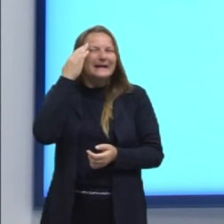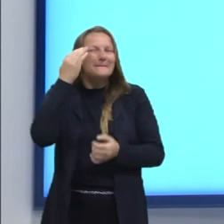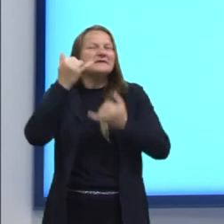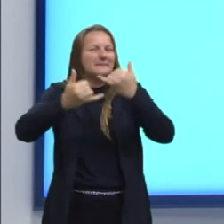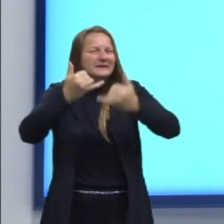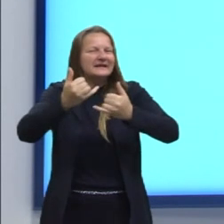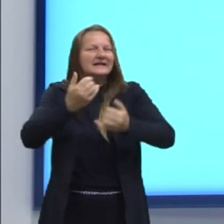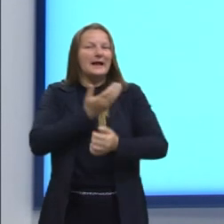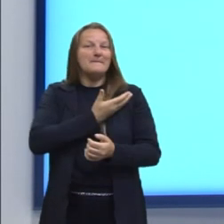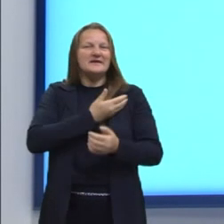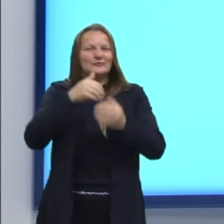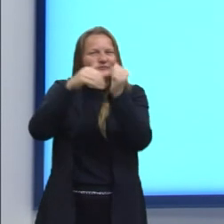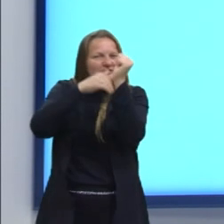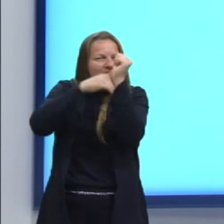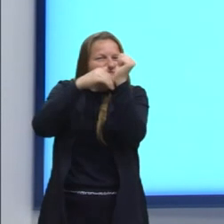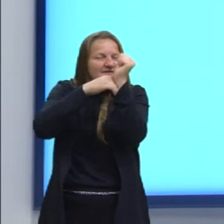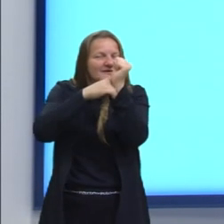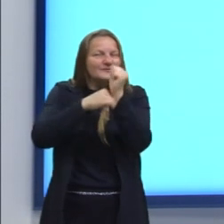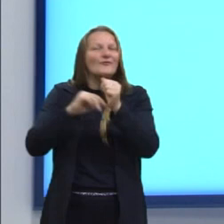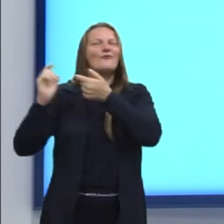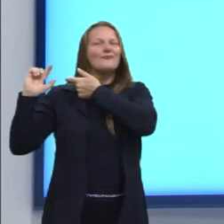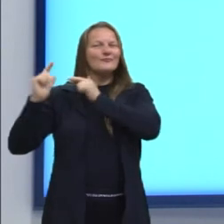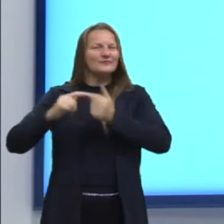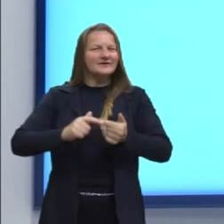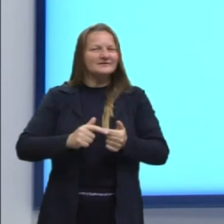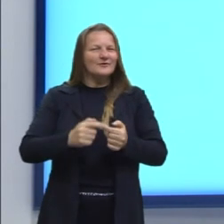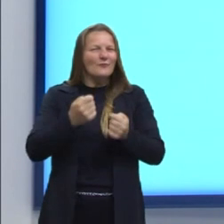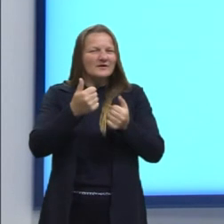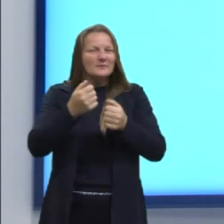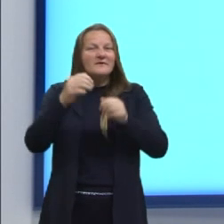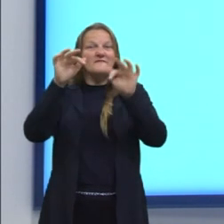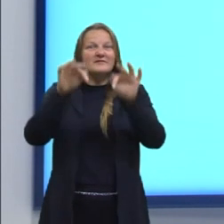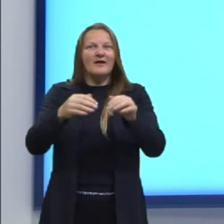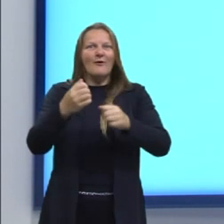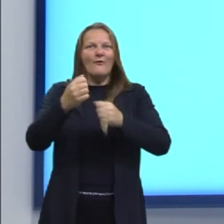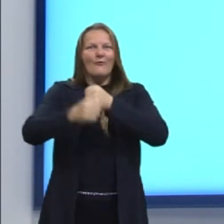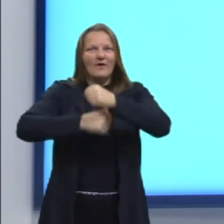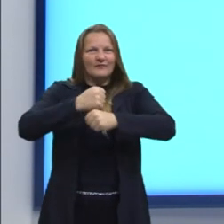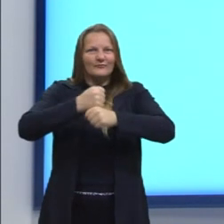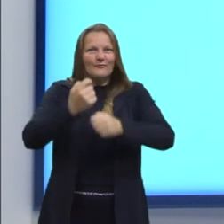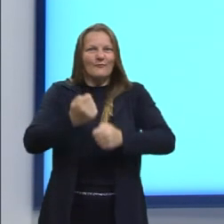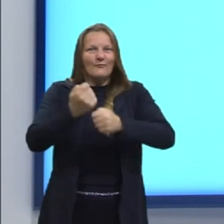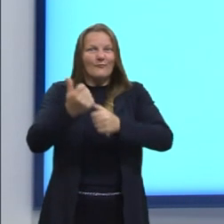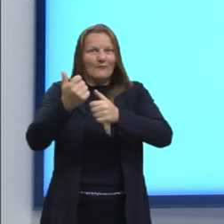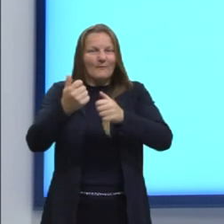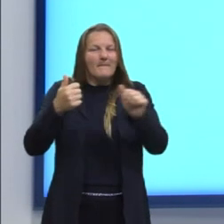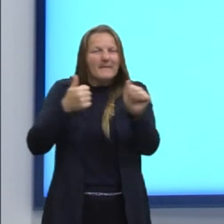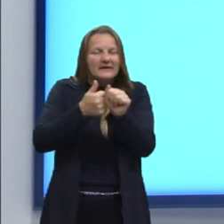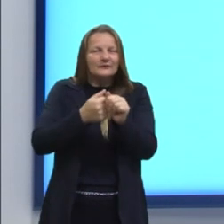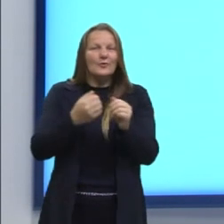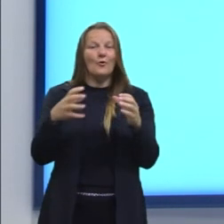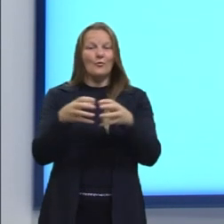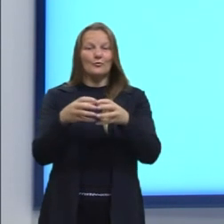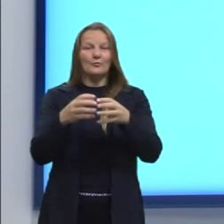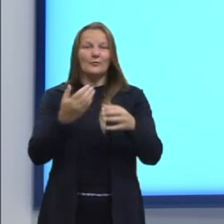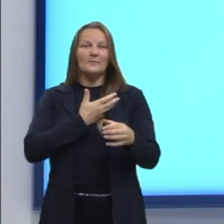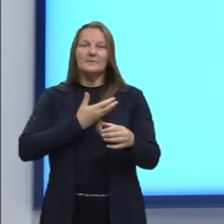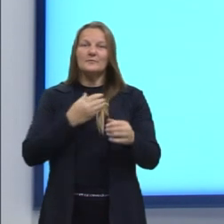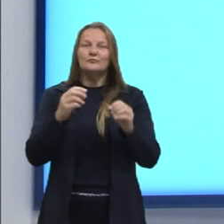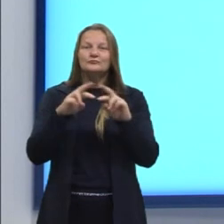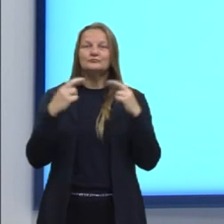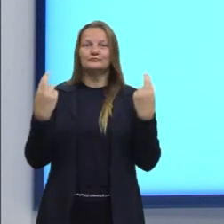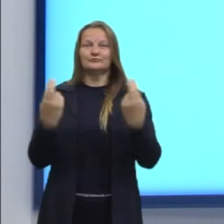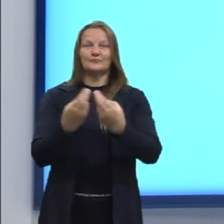brincadeira tradicional nas festas de fim de ano. Um grupo de amigos se reúne e cada um